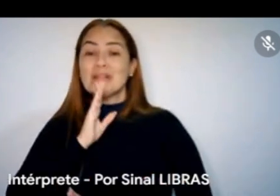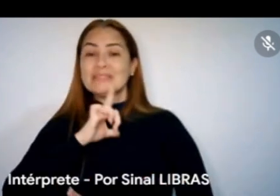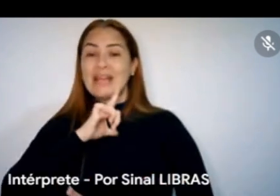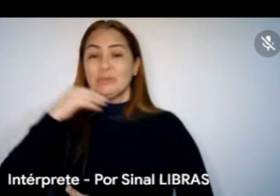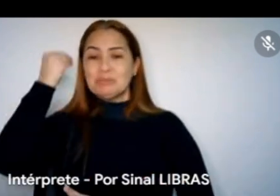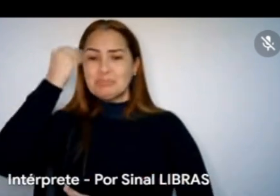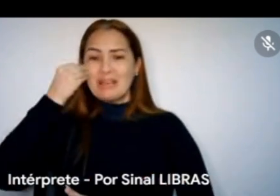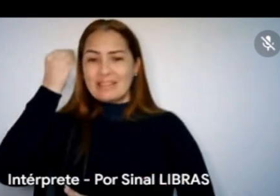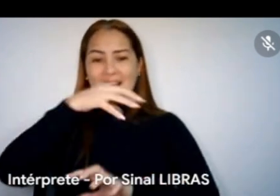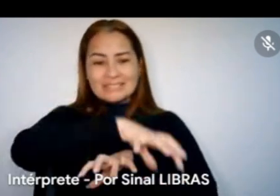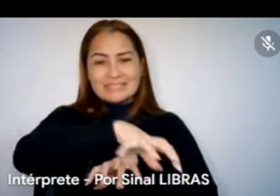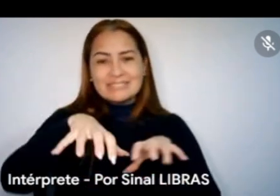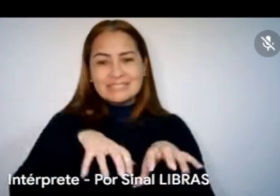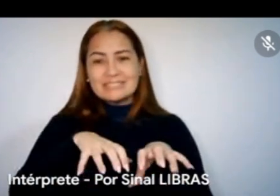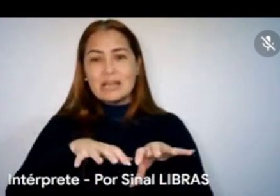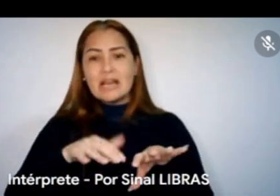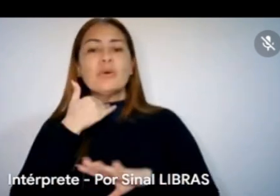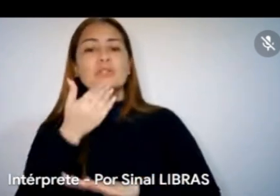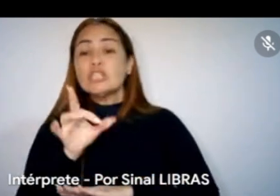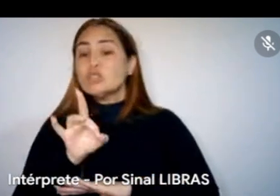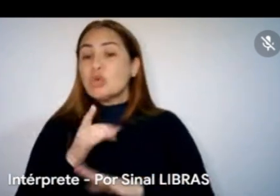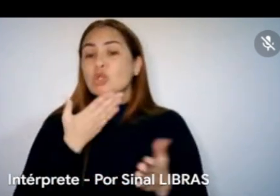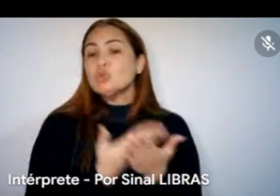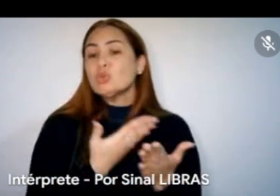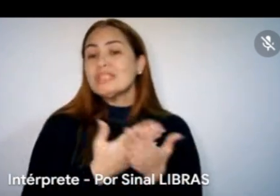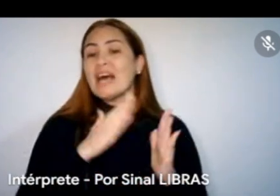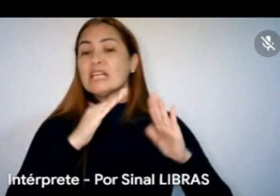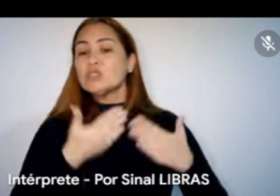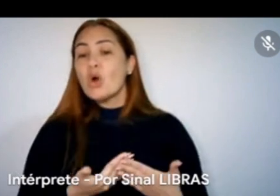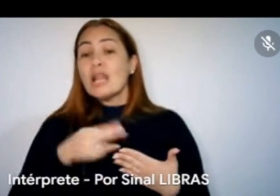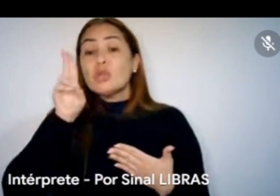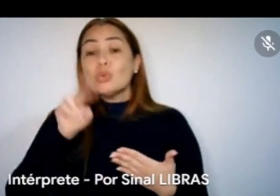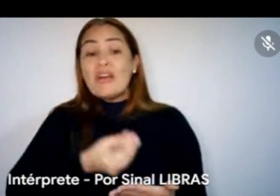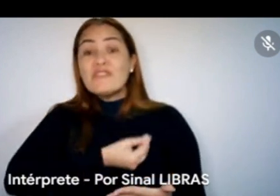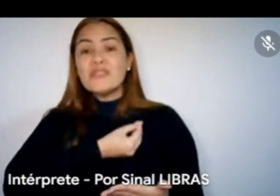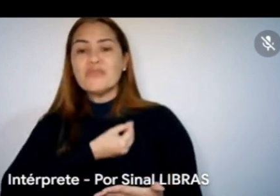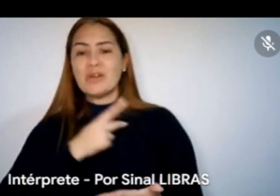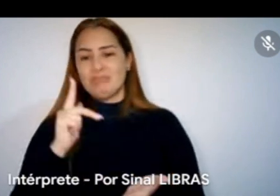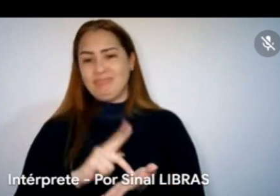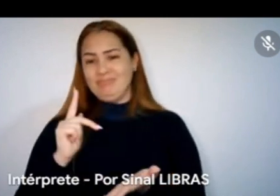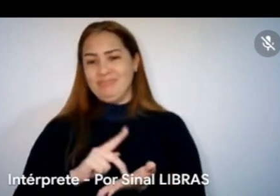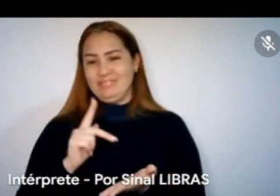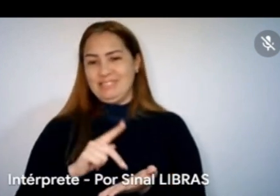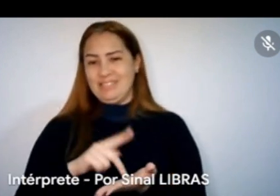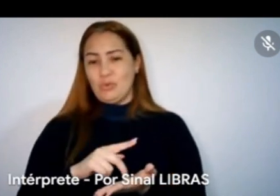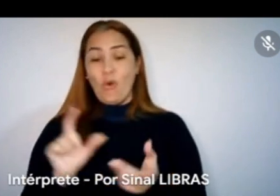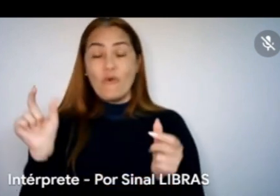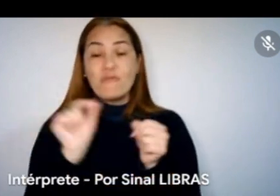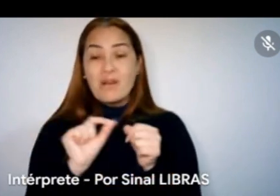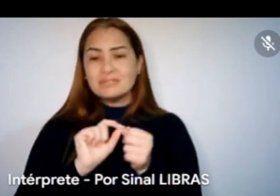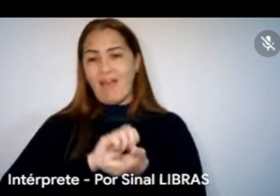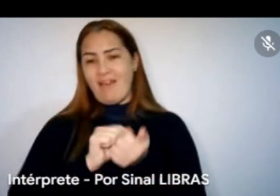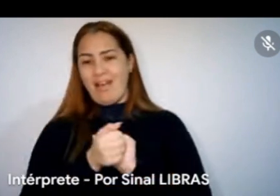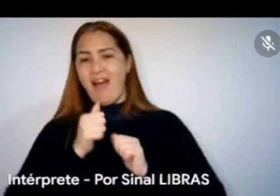adianta o cara só estudar na escola sem nunca ter vivenciado o fazer artístico, e